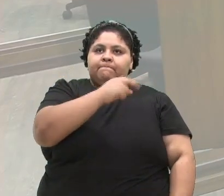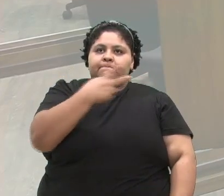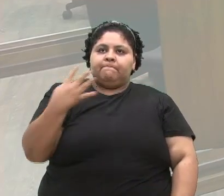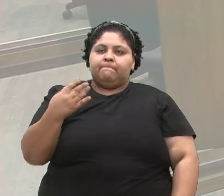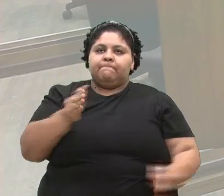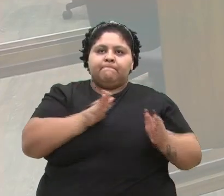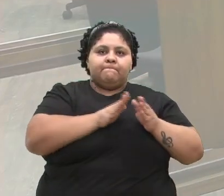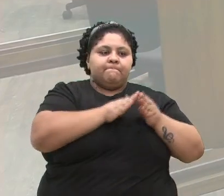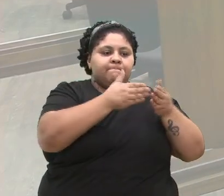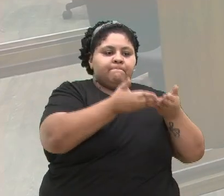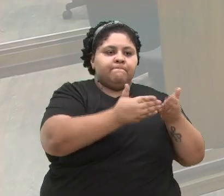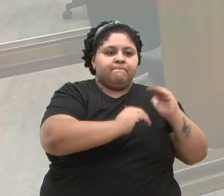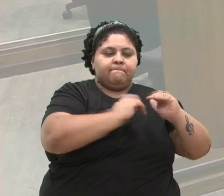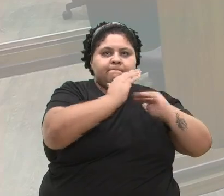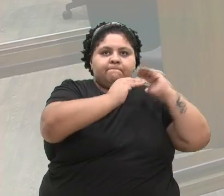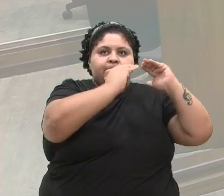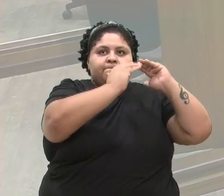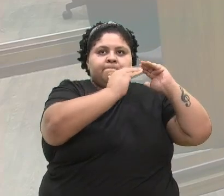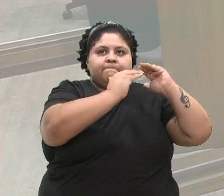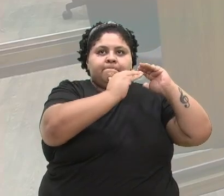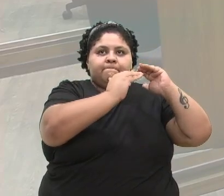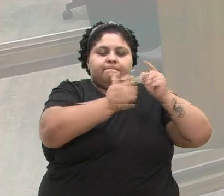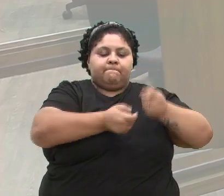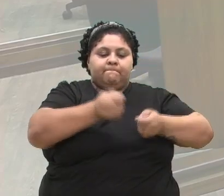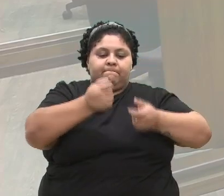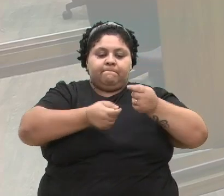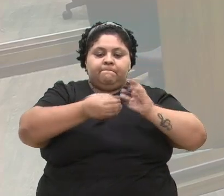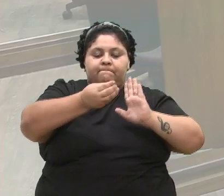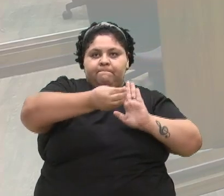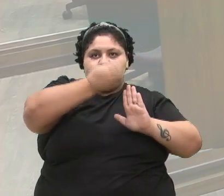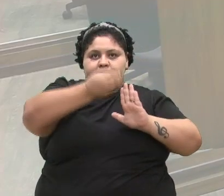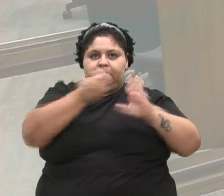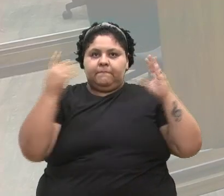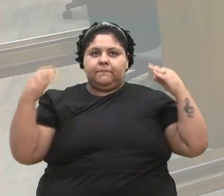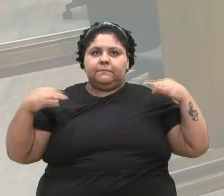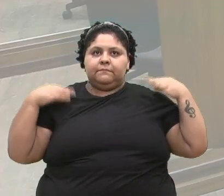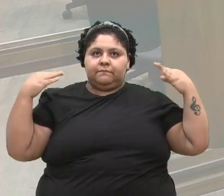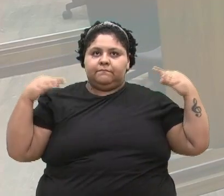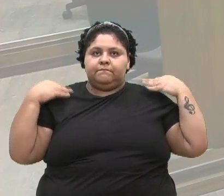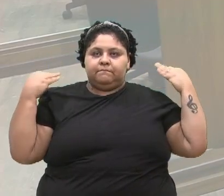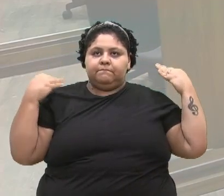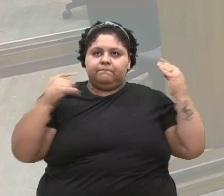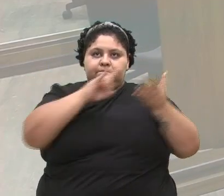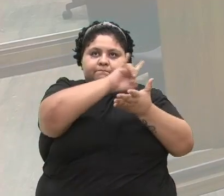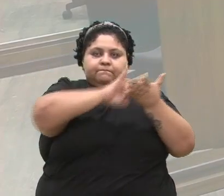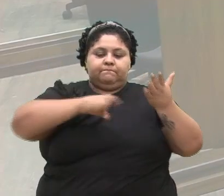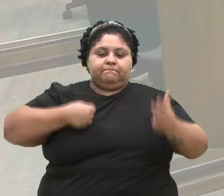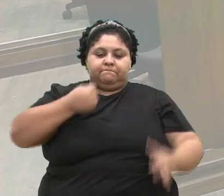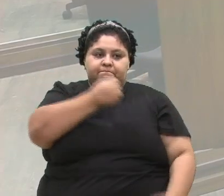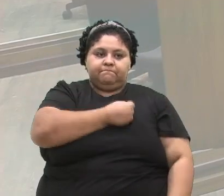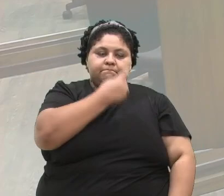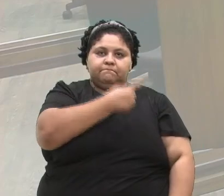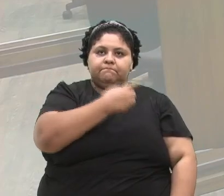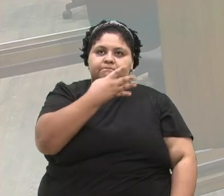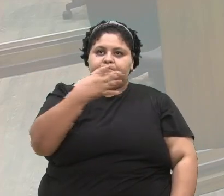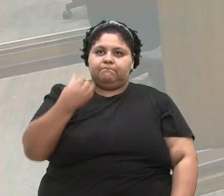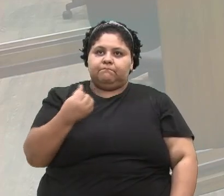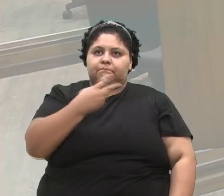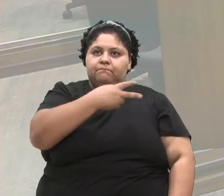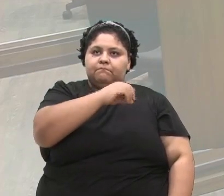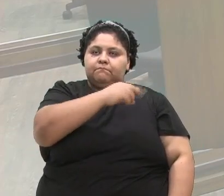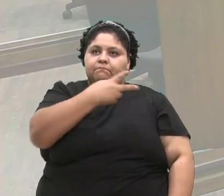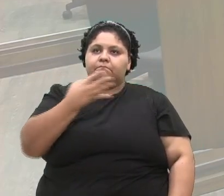Comissão de Desenvolvimento Econômico, Fiscalização, Controle do Samentário e Turismo, parecer número 146-2024,